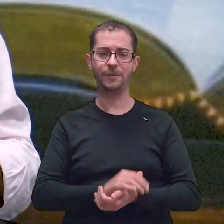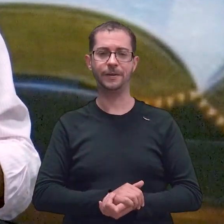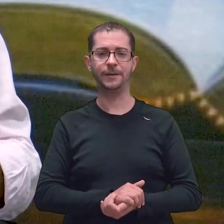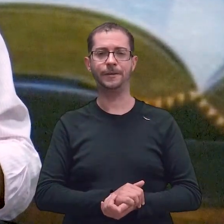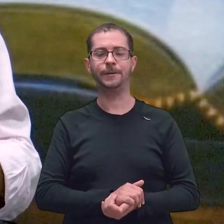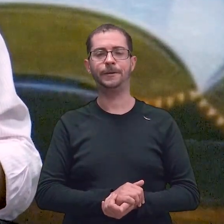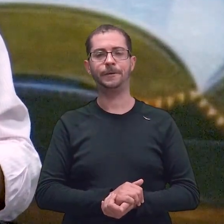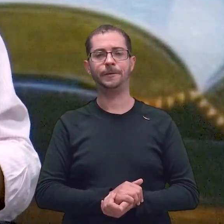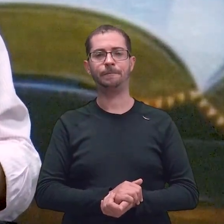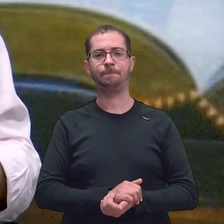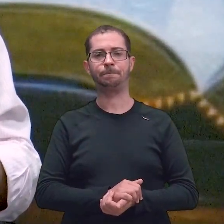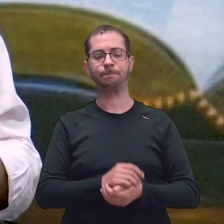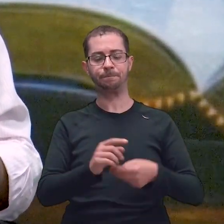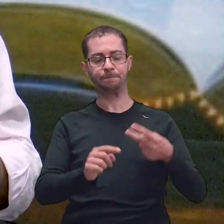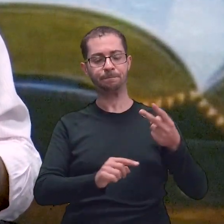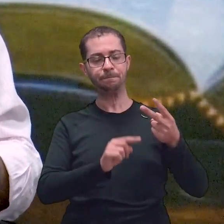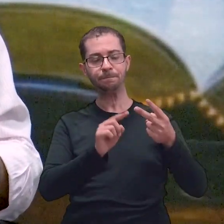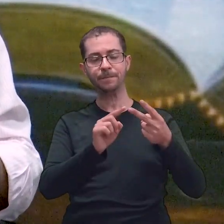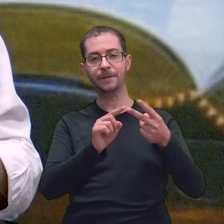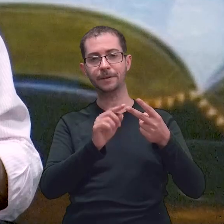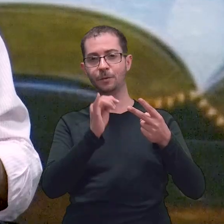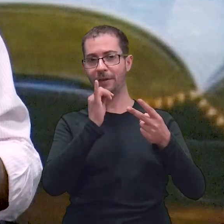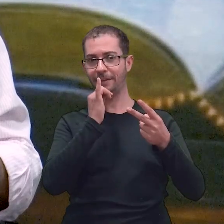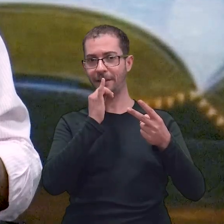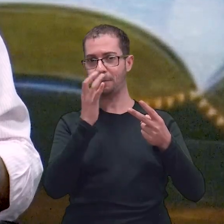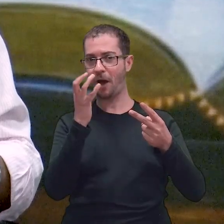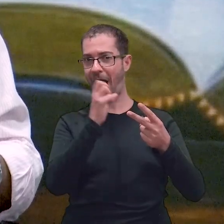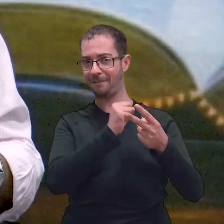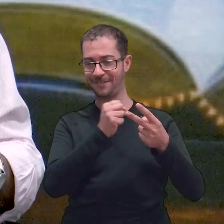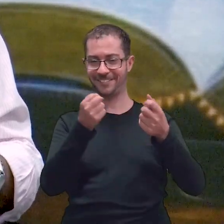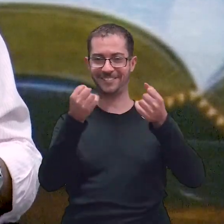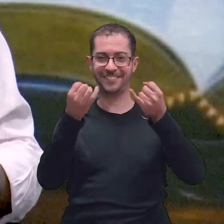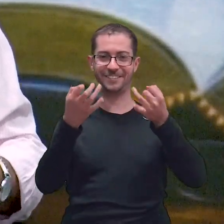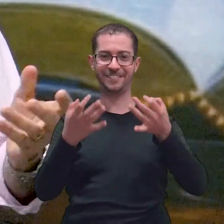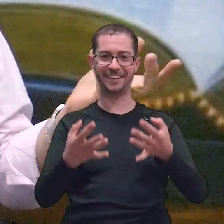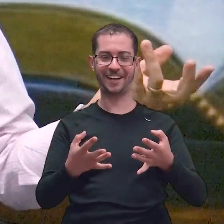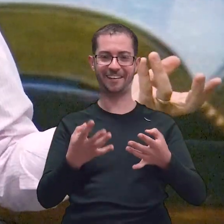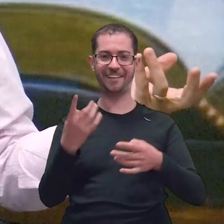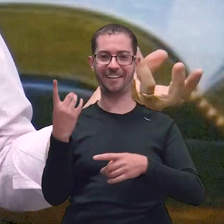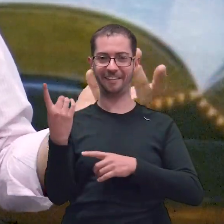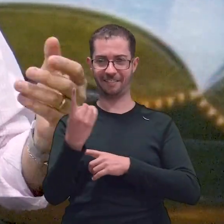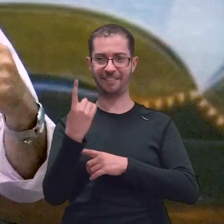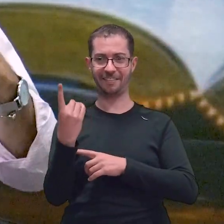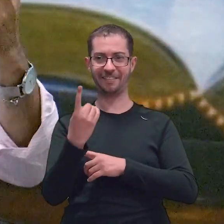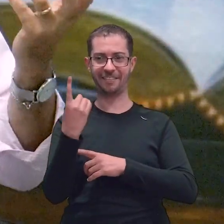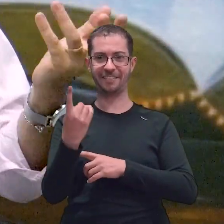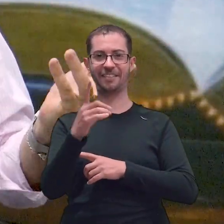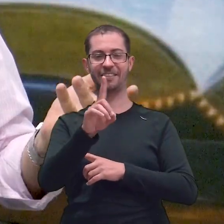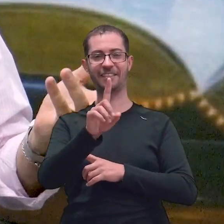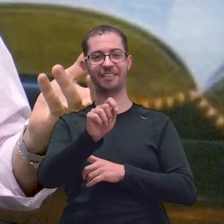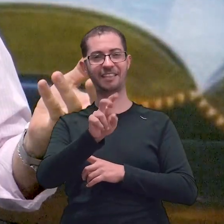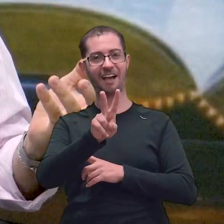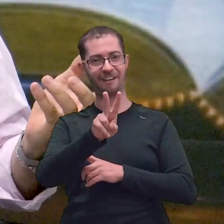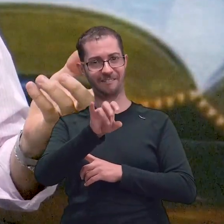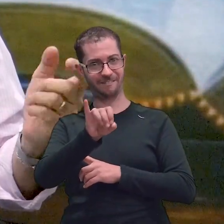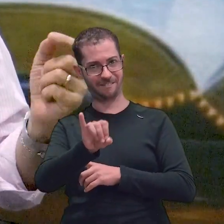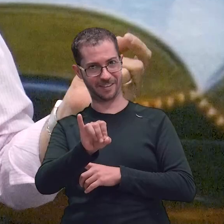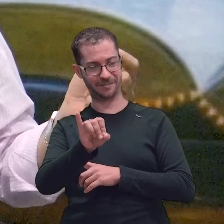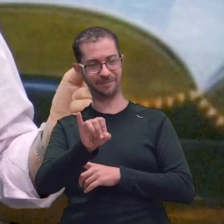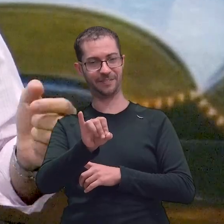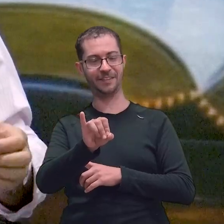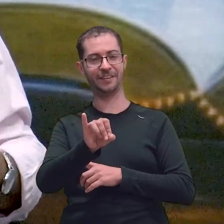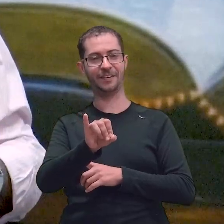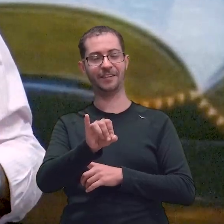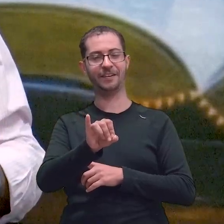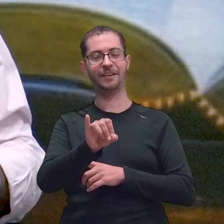exemplo aqui, bem rápido, que eu quero falar com vocês, é de Davi, que é o autor de vários salmos. Aí, Udo,